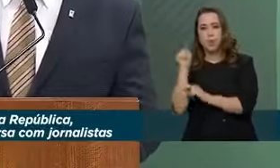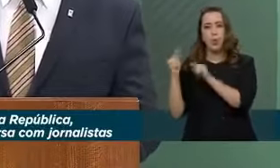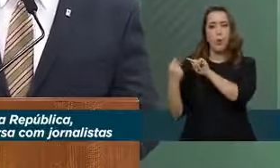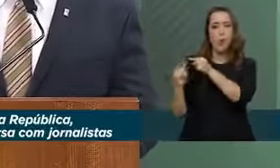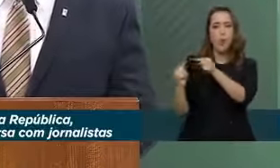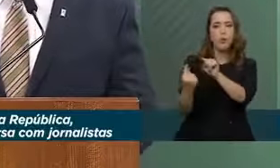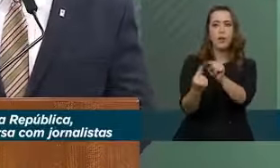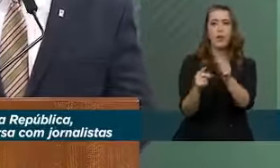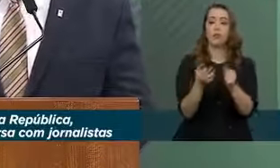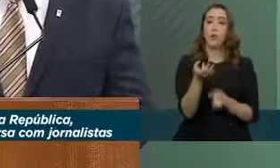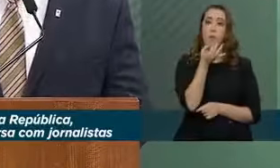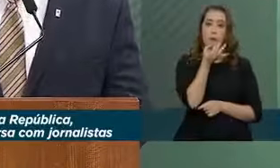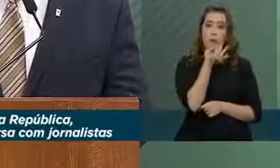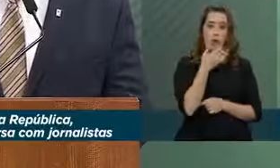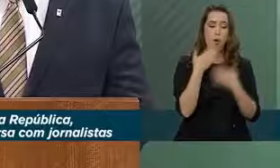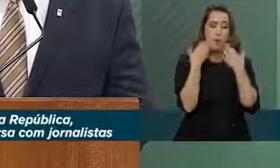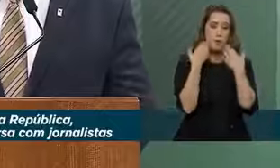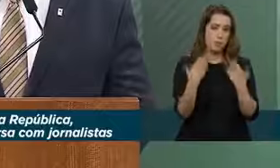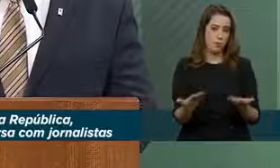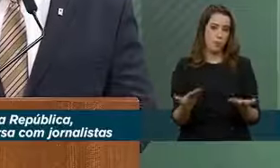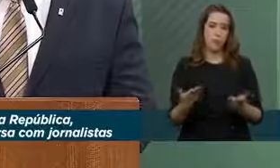contato que ele expressou a sua opinião.